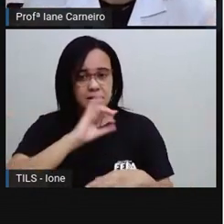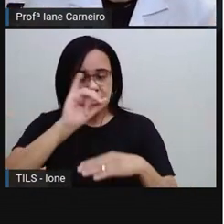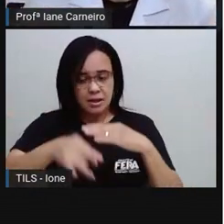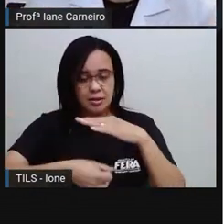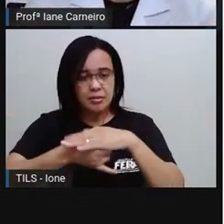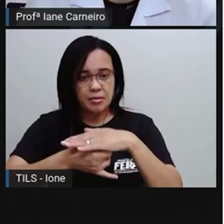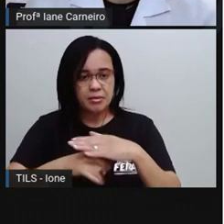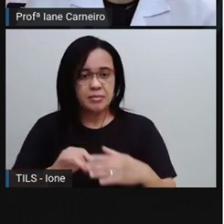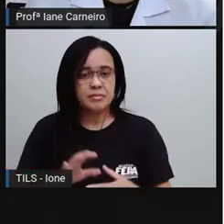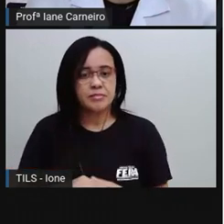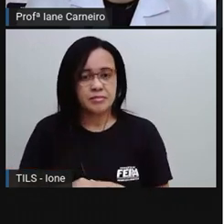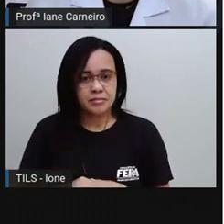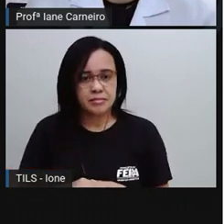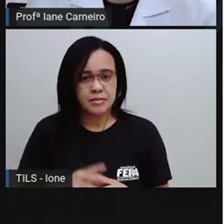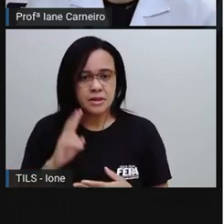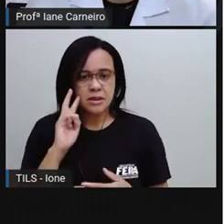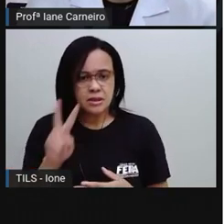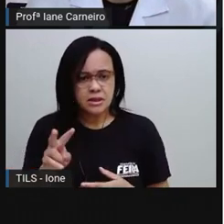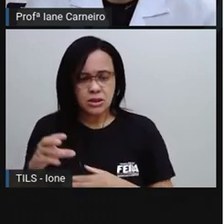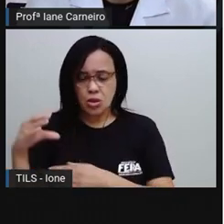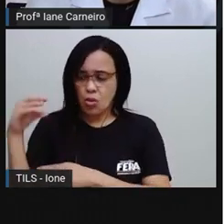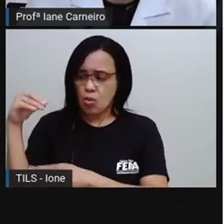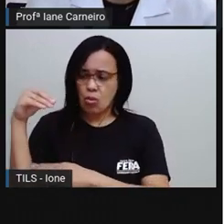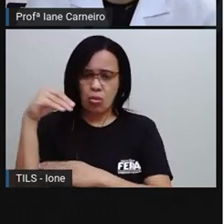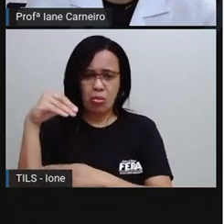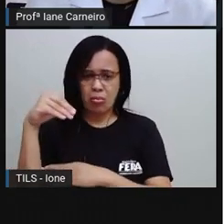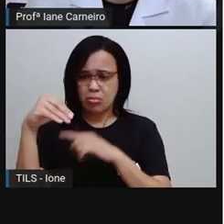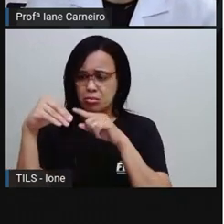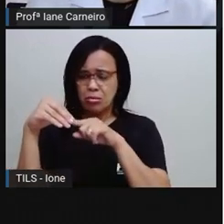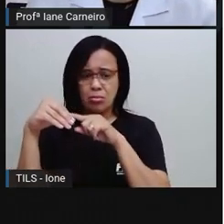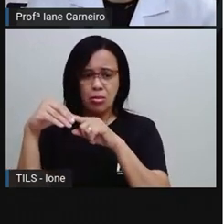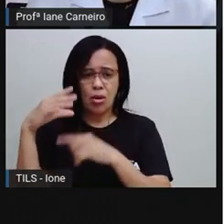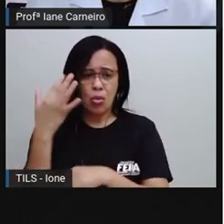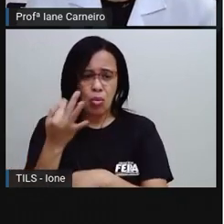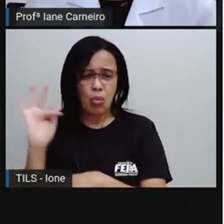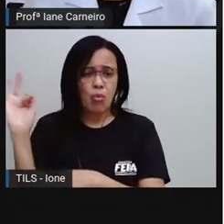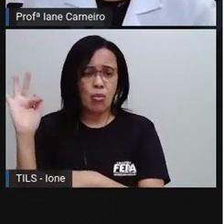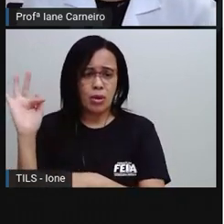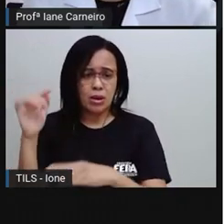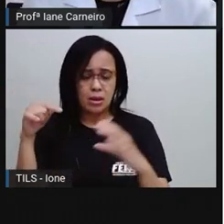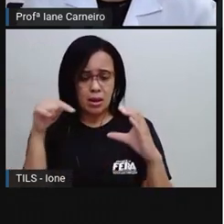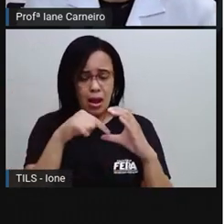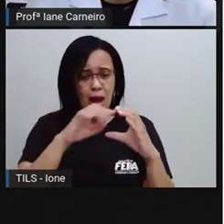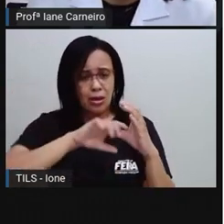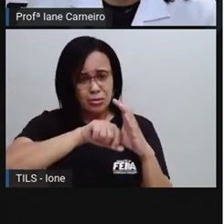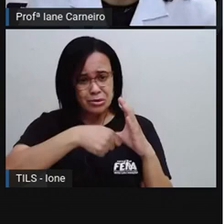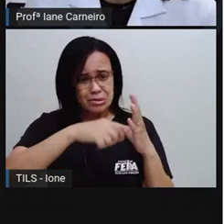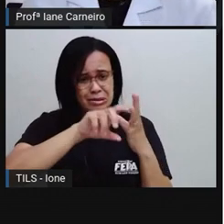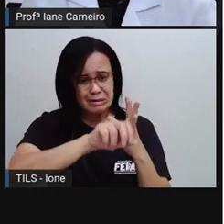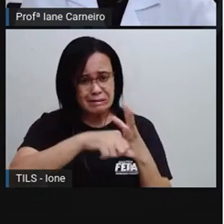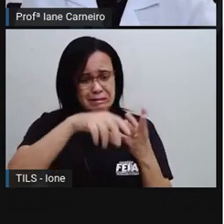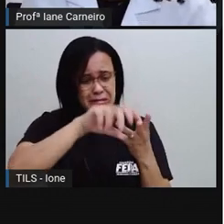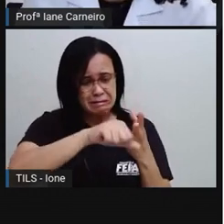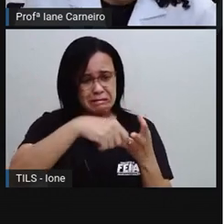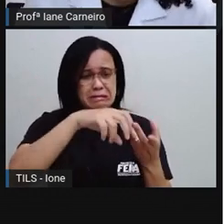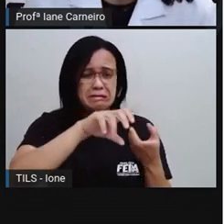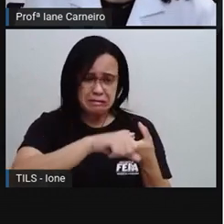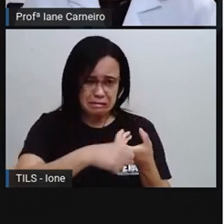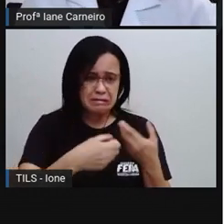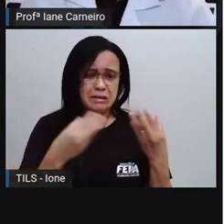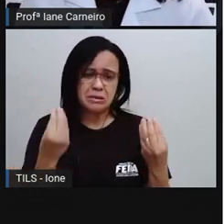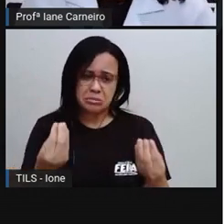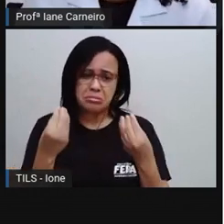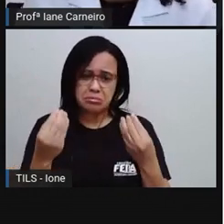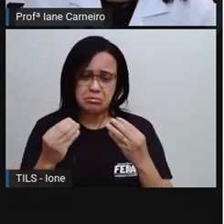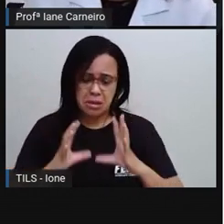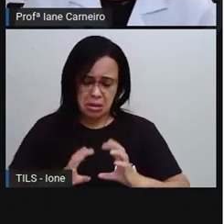E aí, ó, diz que o cravo saiu ferido e a rosa despedaçada. Já pensou que nível, né? Que